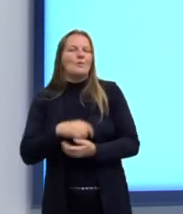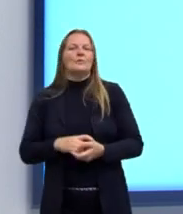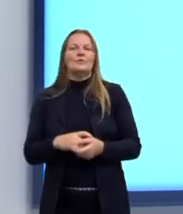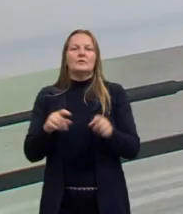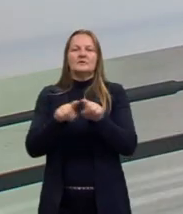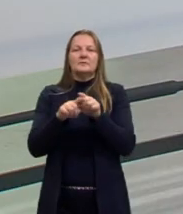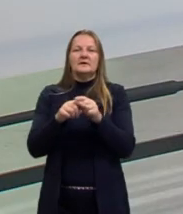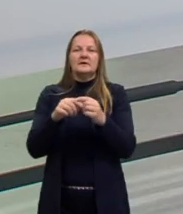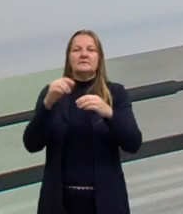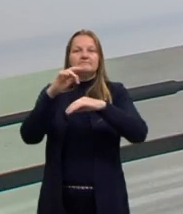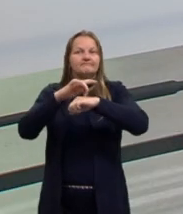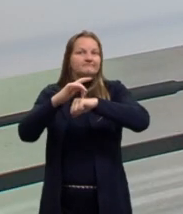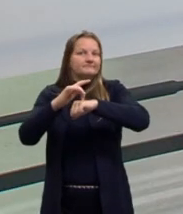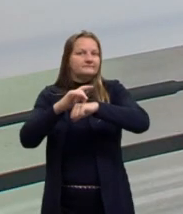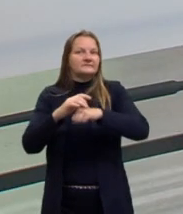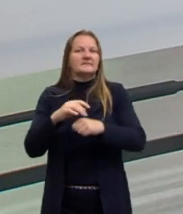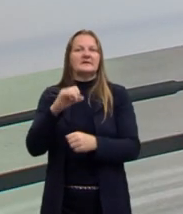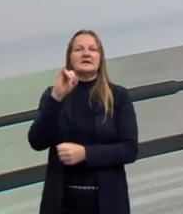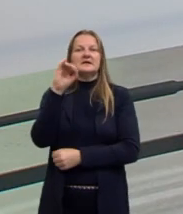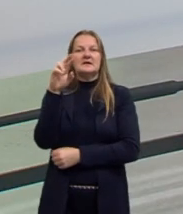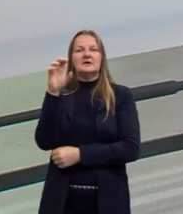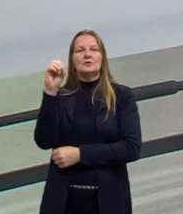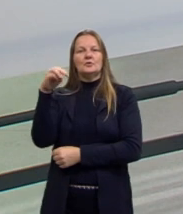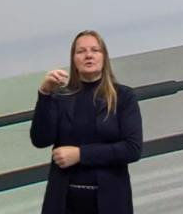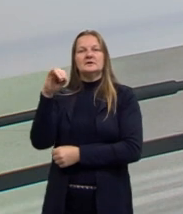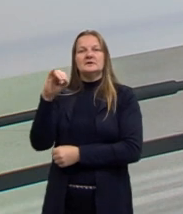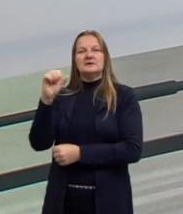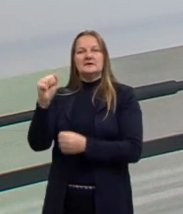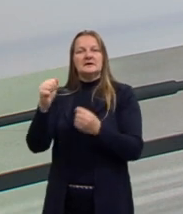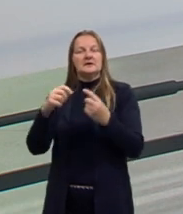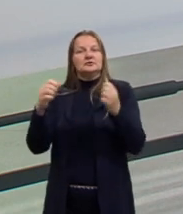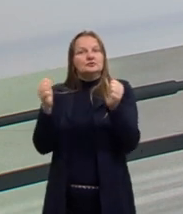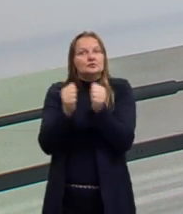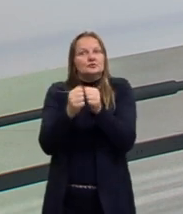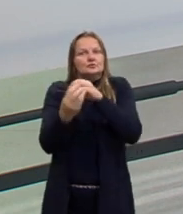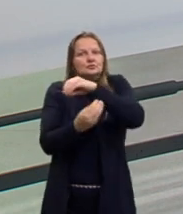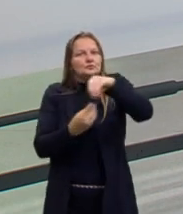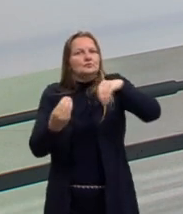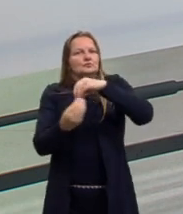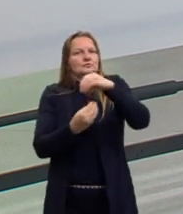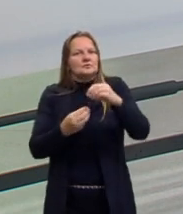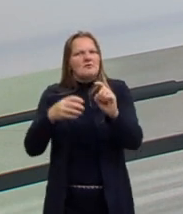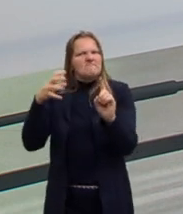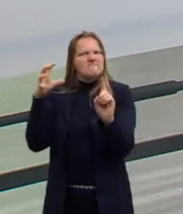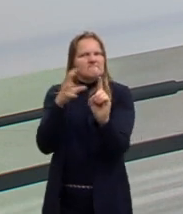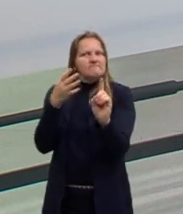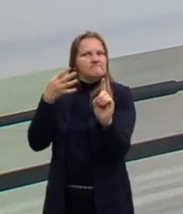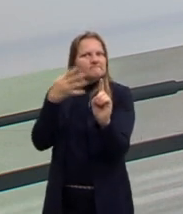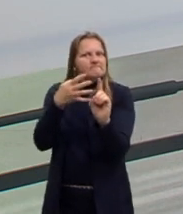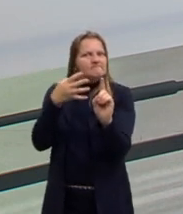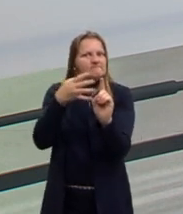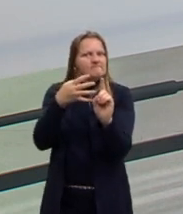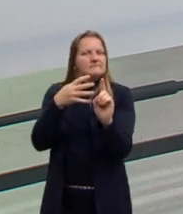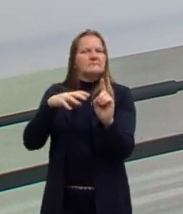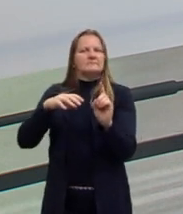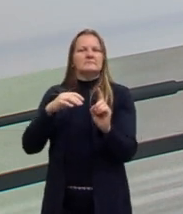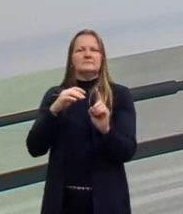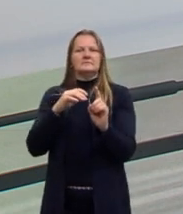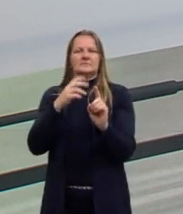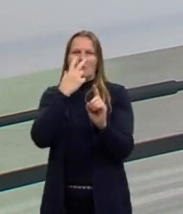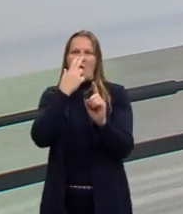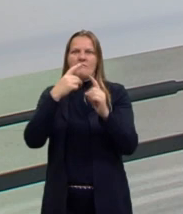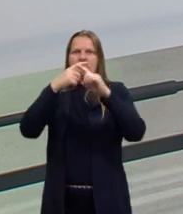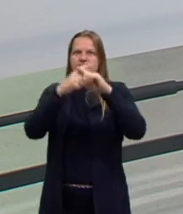de ironia, que são coisas diferentes. O irônico é muito mais agressivo, ele tem um ar muito mais de bater de